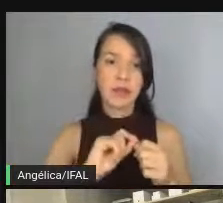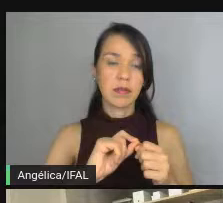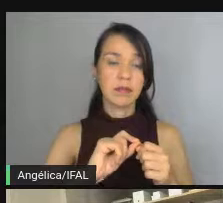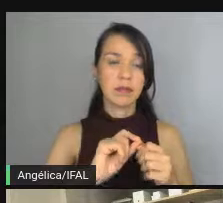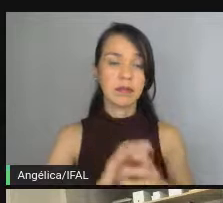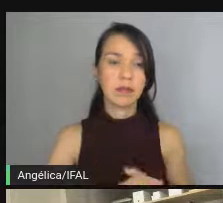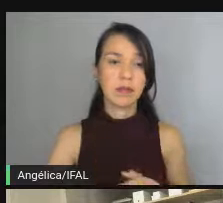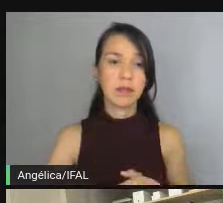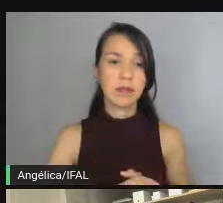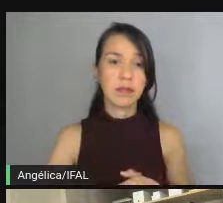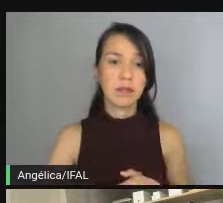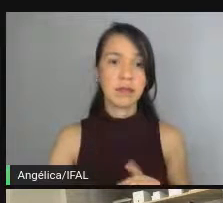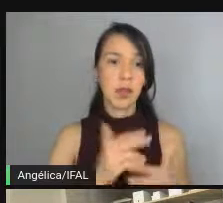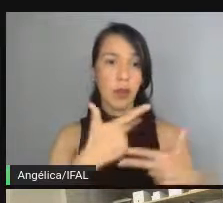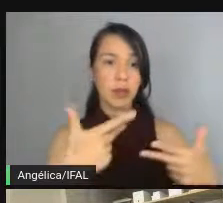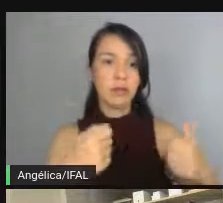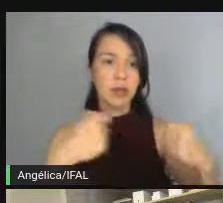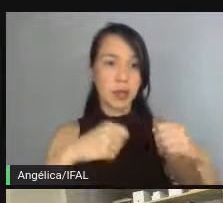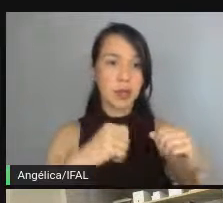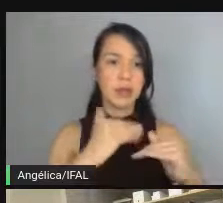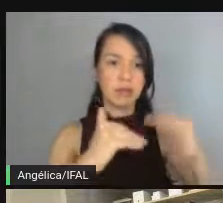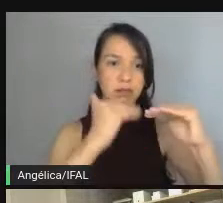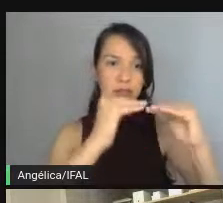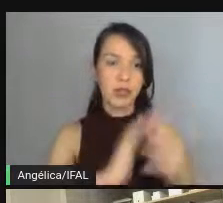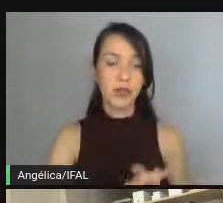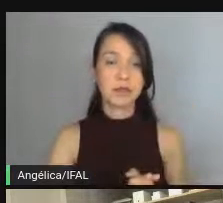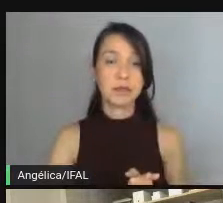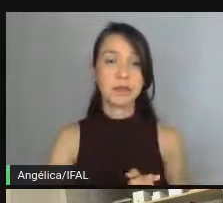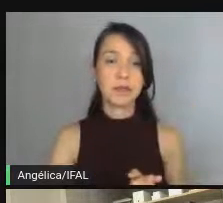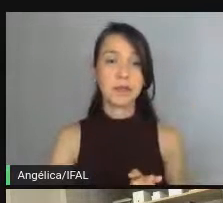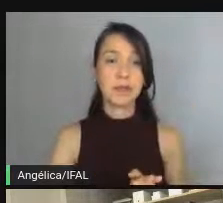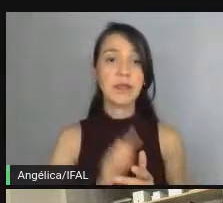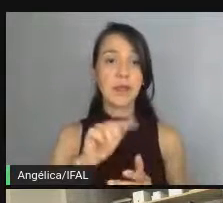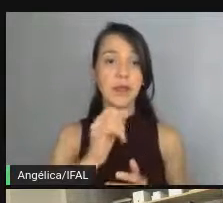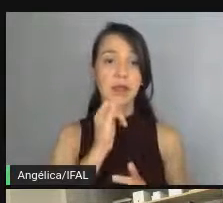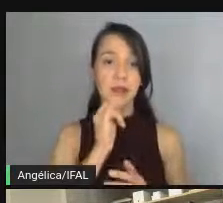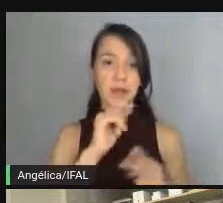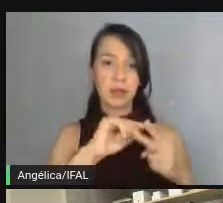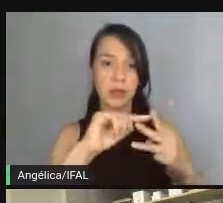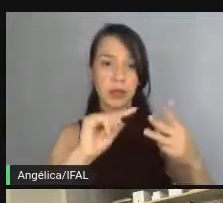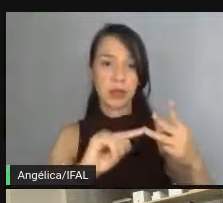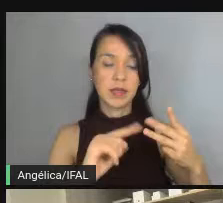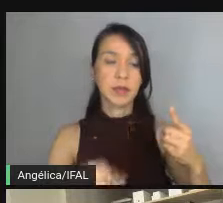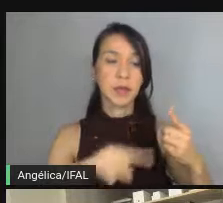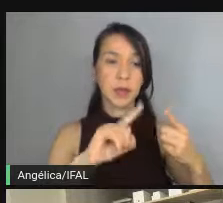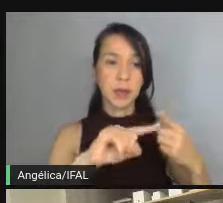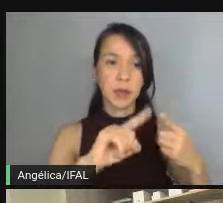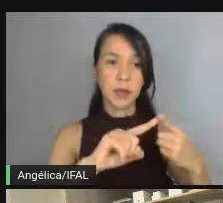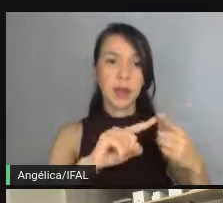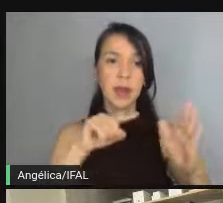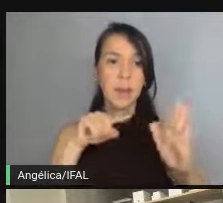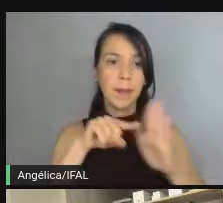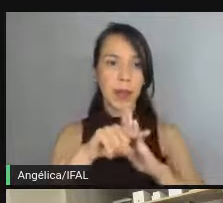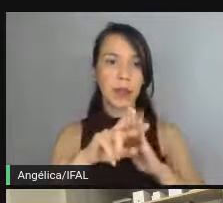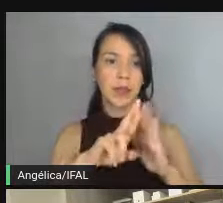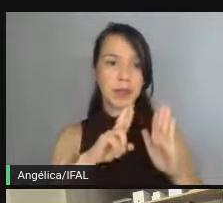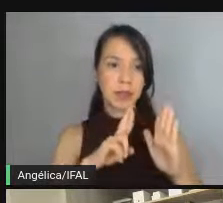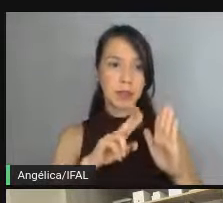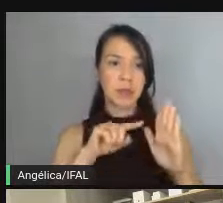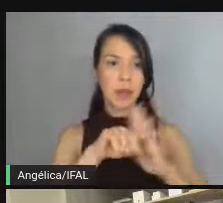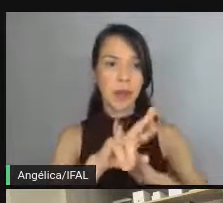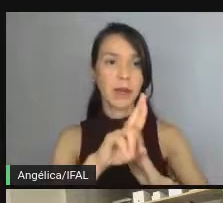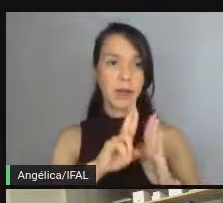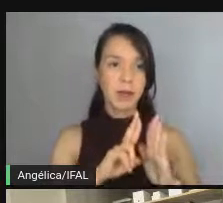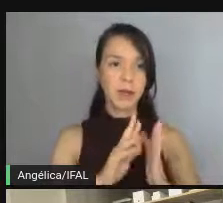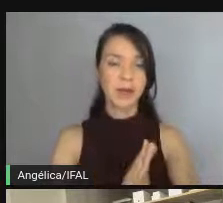qualquer funcionalidade que você precise desenvolver. Então, aqui estão os três passos. O primeiro passo é perguntas e respostas, que já já